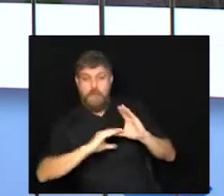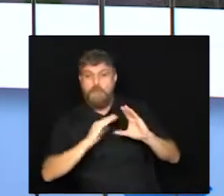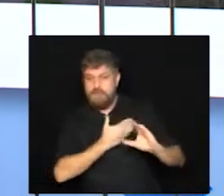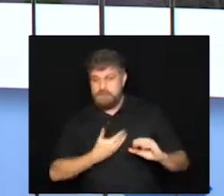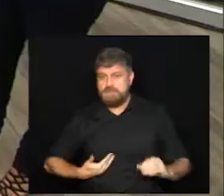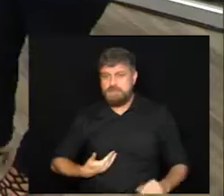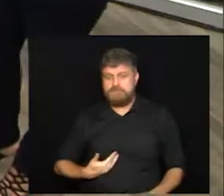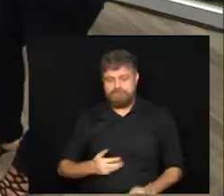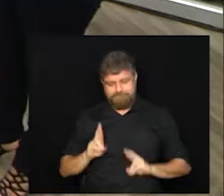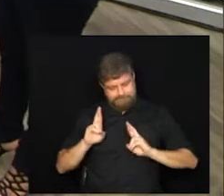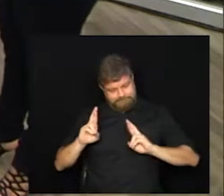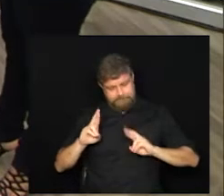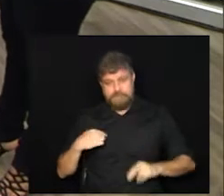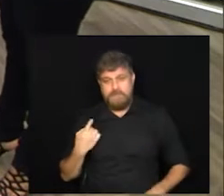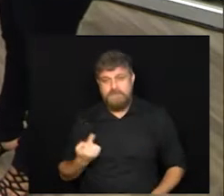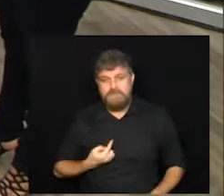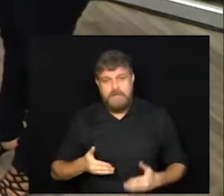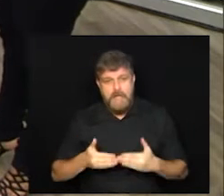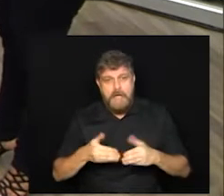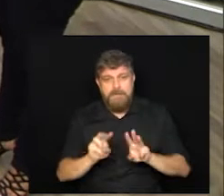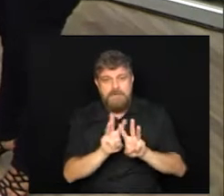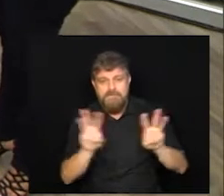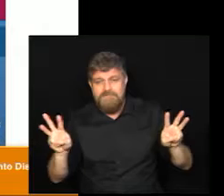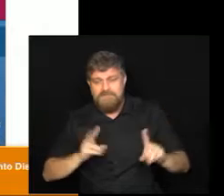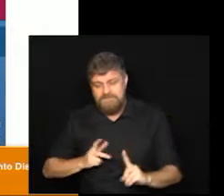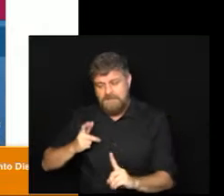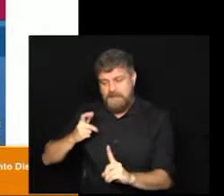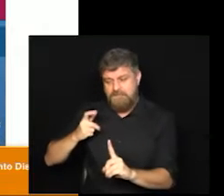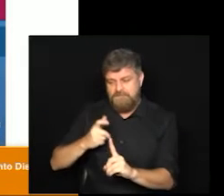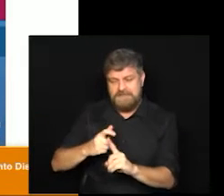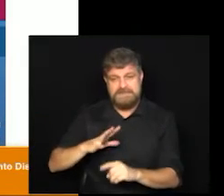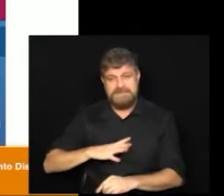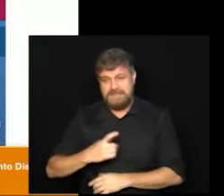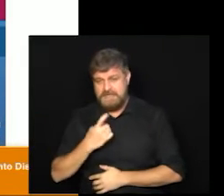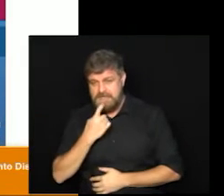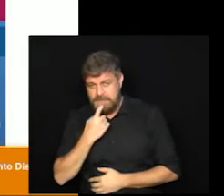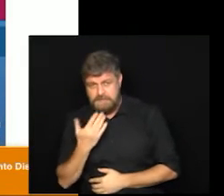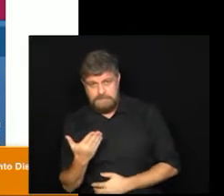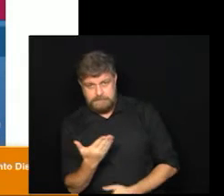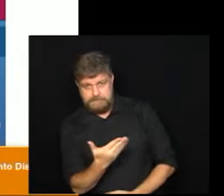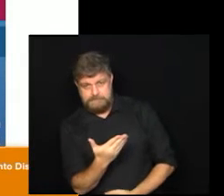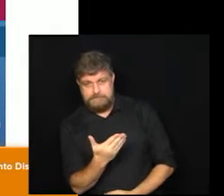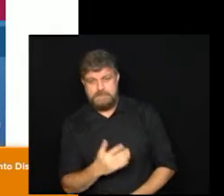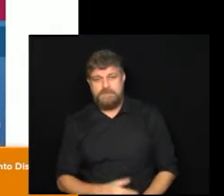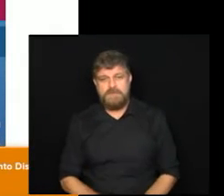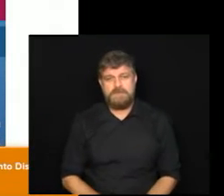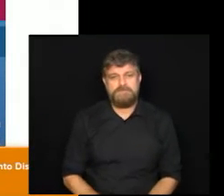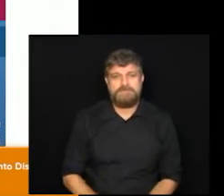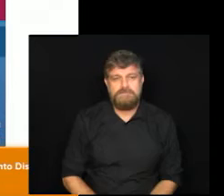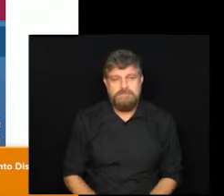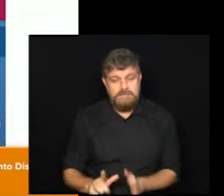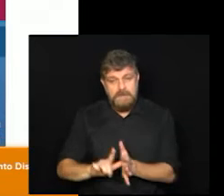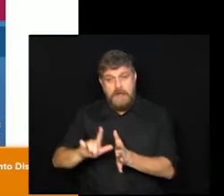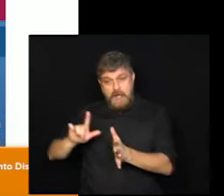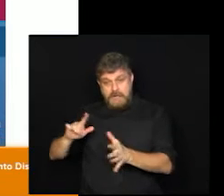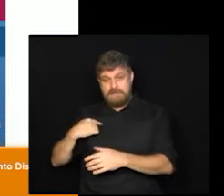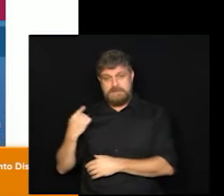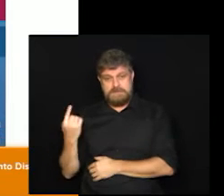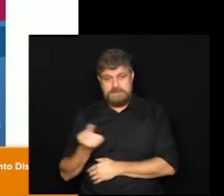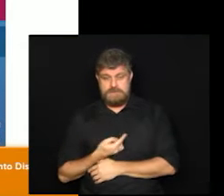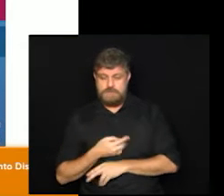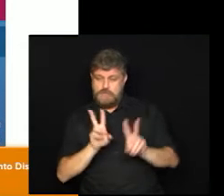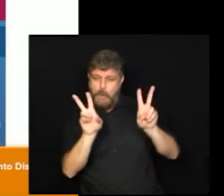público. Minabrel, já abriu o site aqui, vacina.campinas.sp.gov.br. E antes da gente